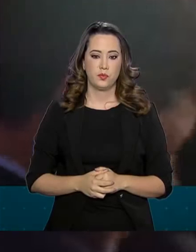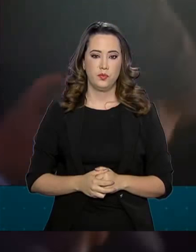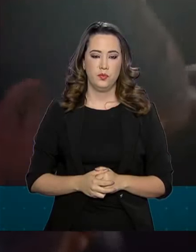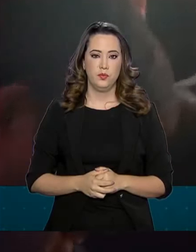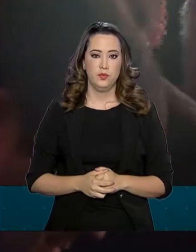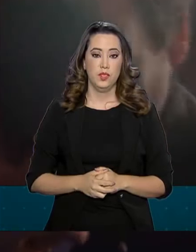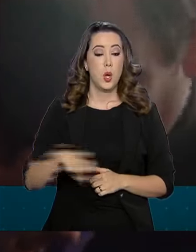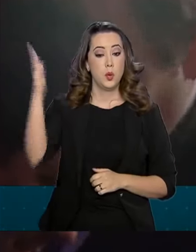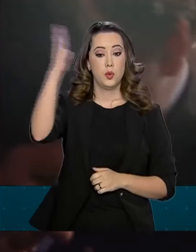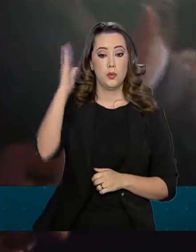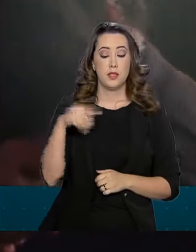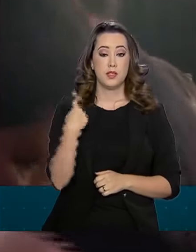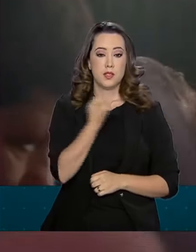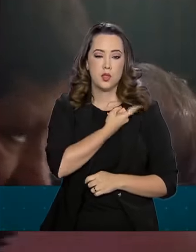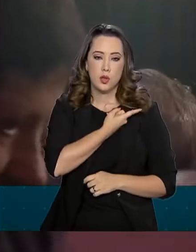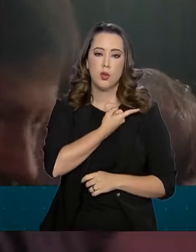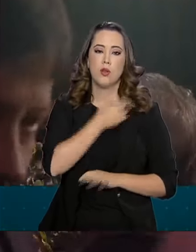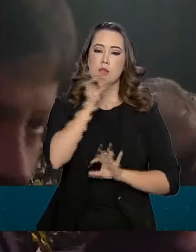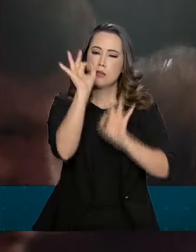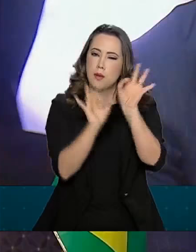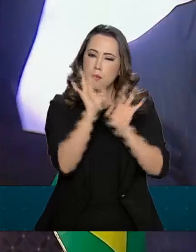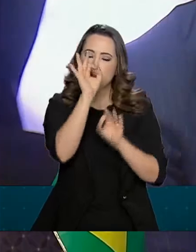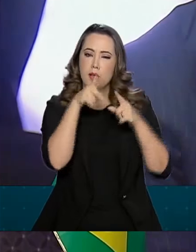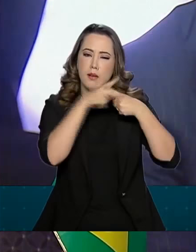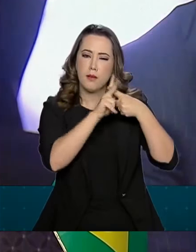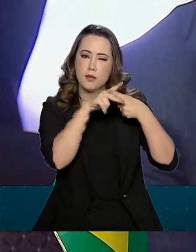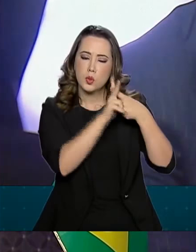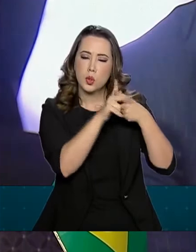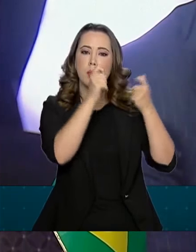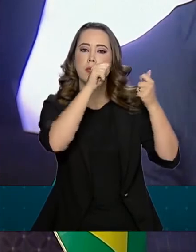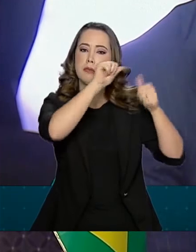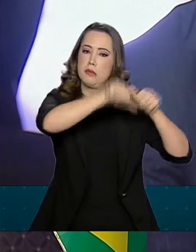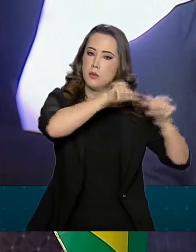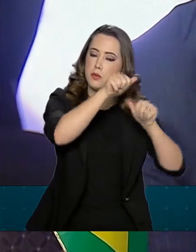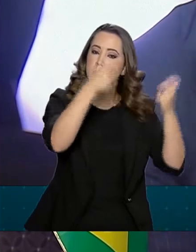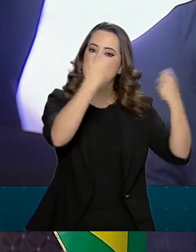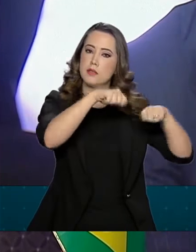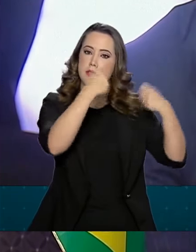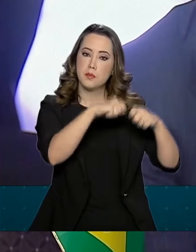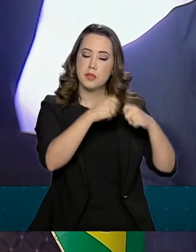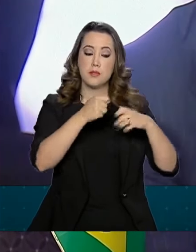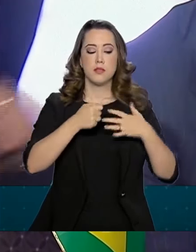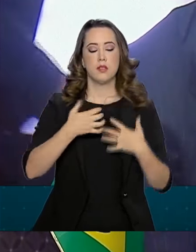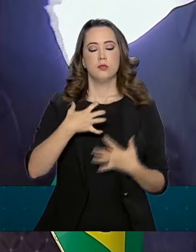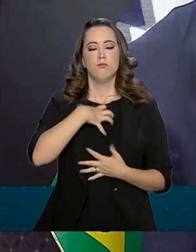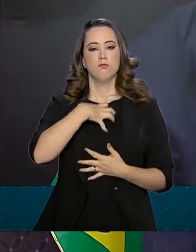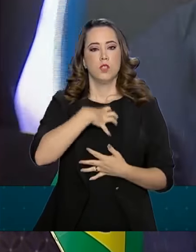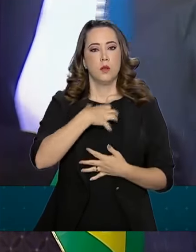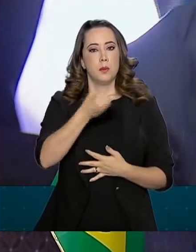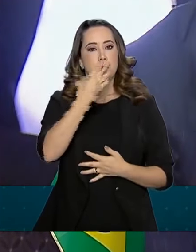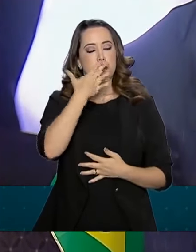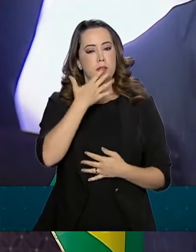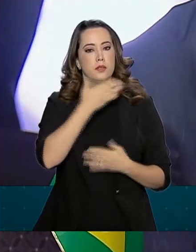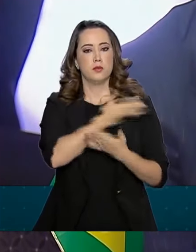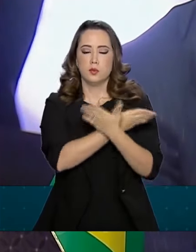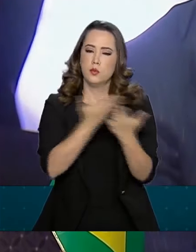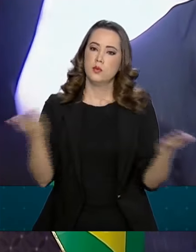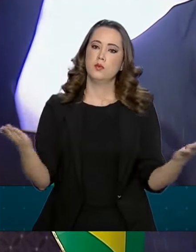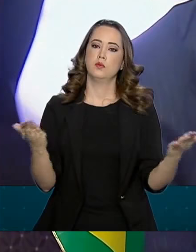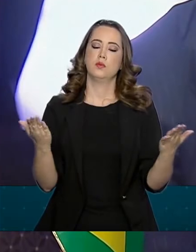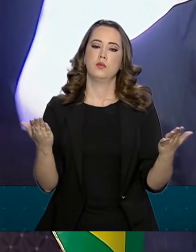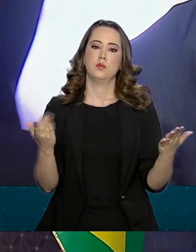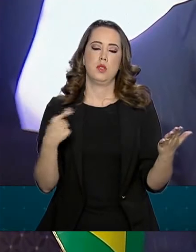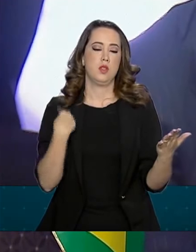No Brasil, estamos fazendo as reformas necessárias, como alívio aos senhores, que